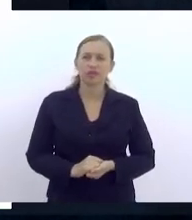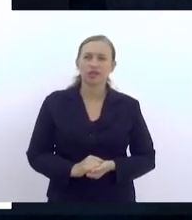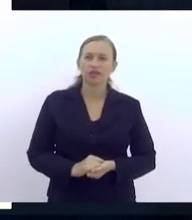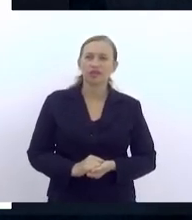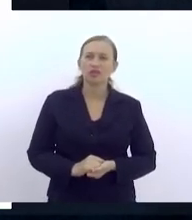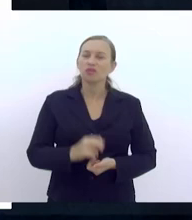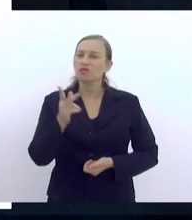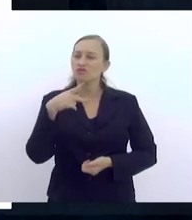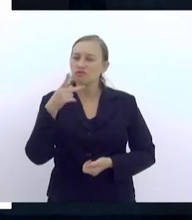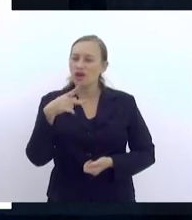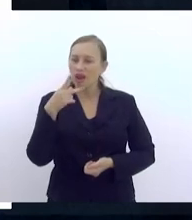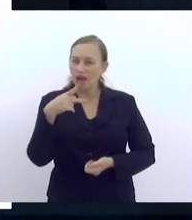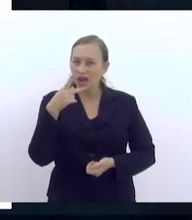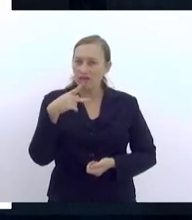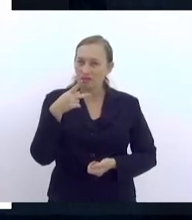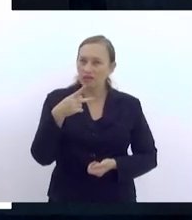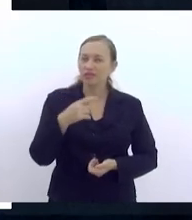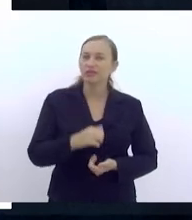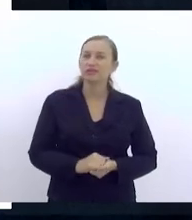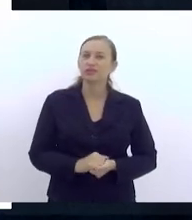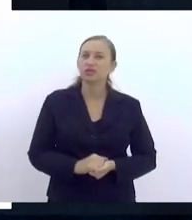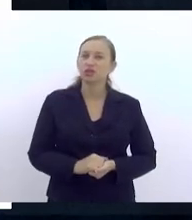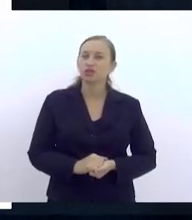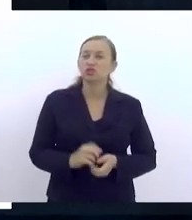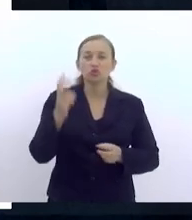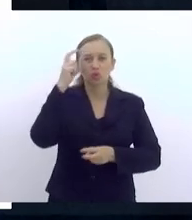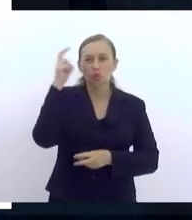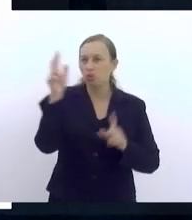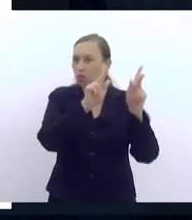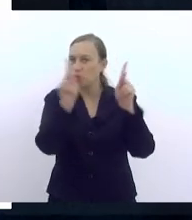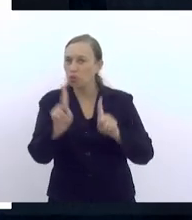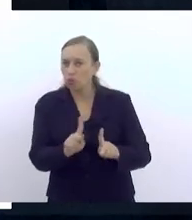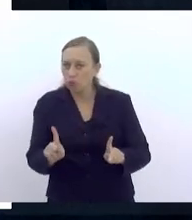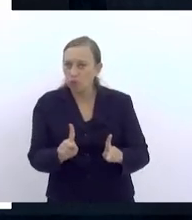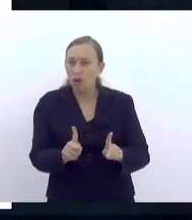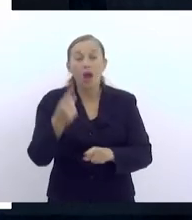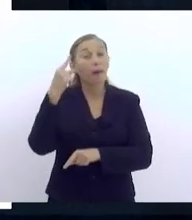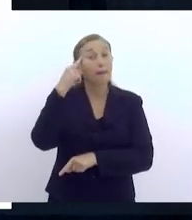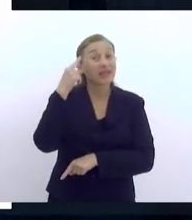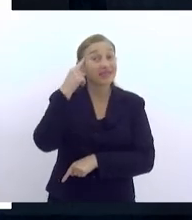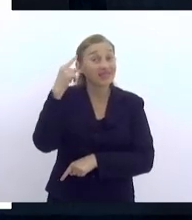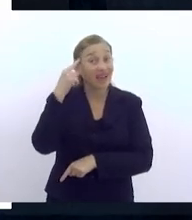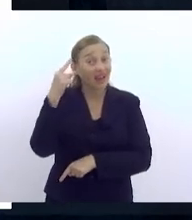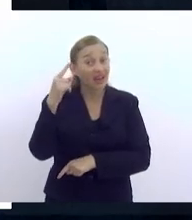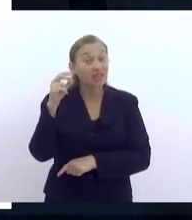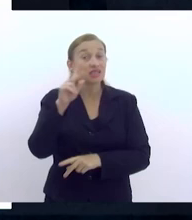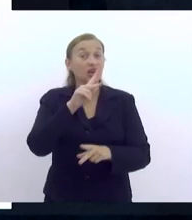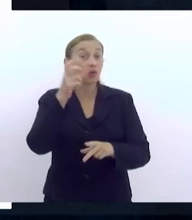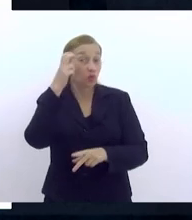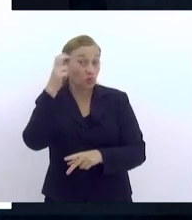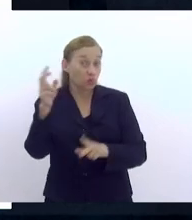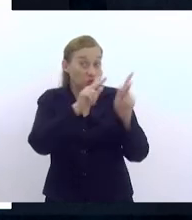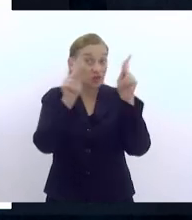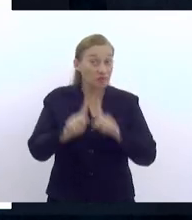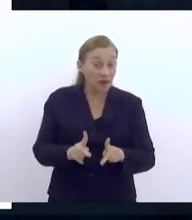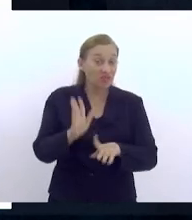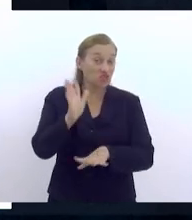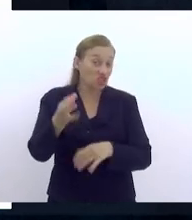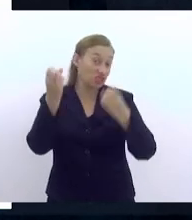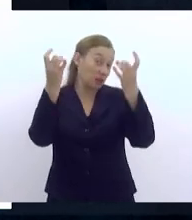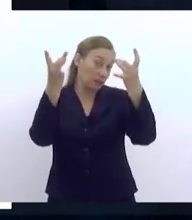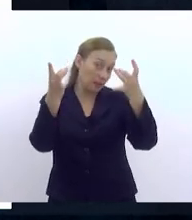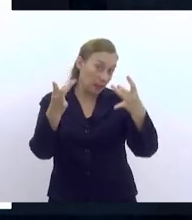fala de uma cultura de paz, a gente tem que pensar que essa cultura de paz, como eu havia enfatizado,